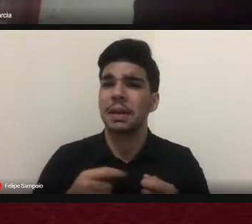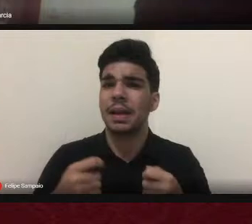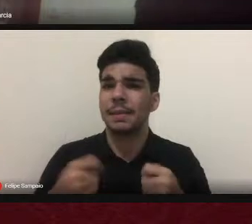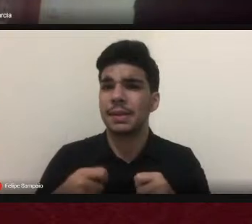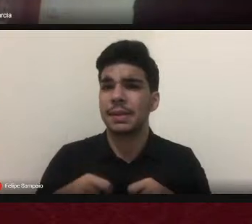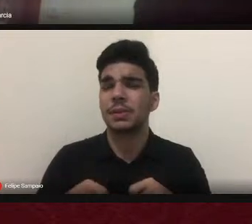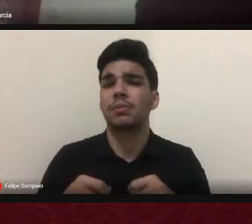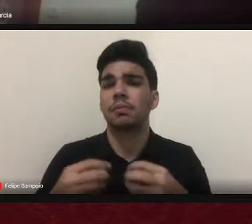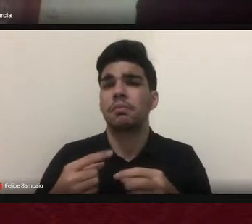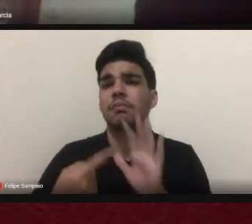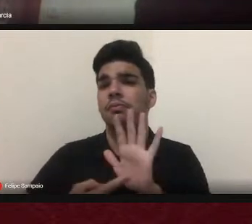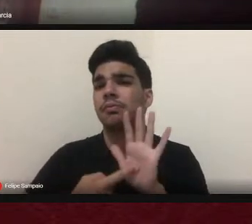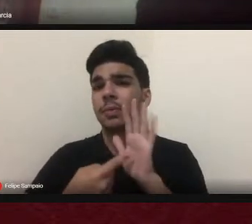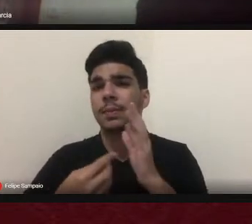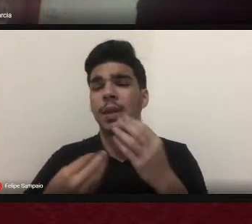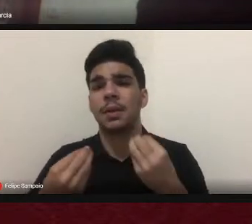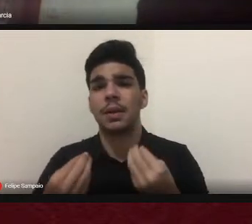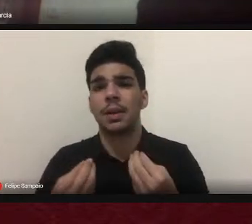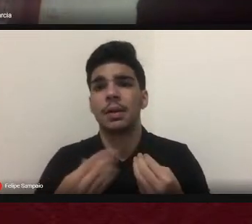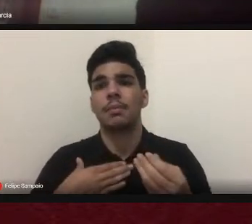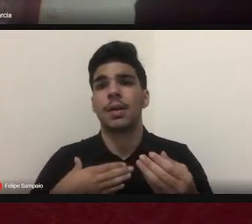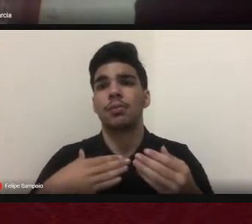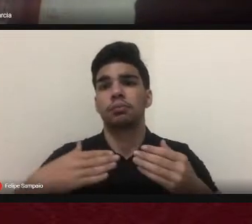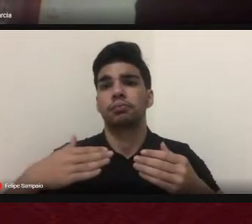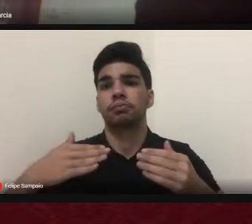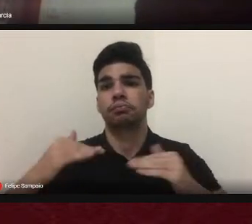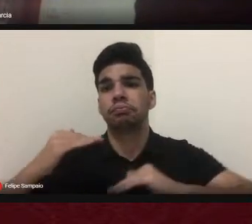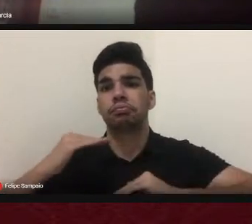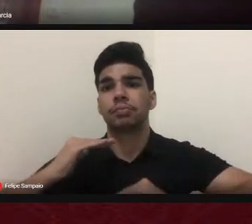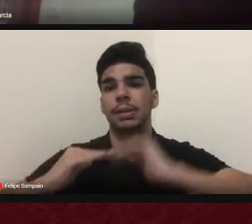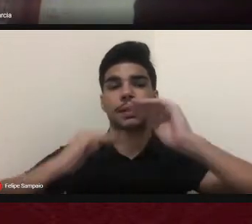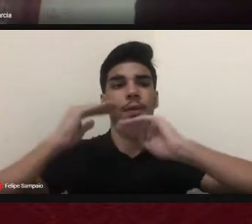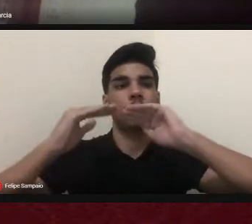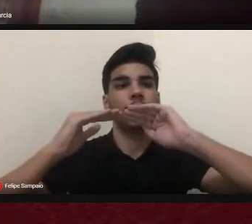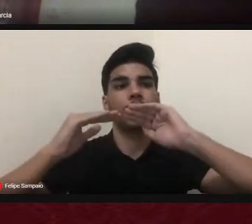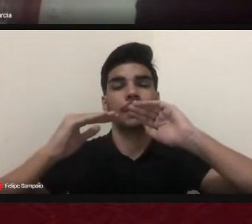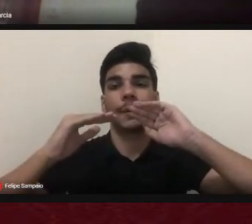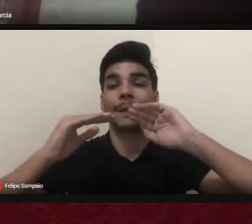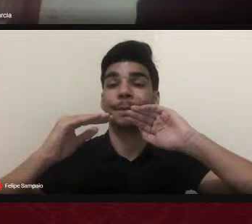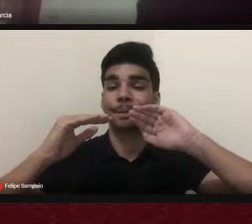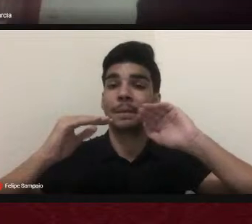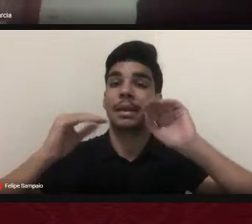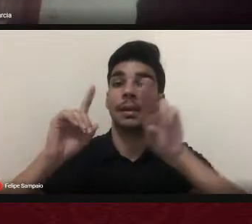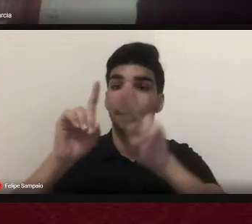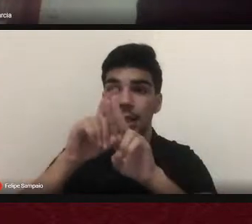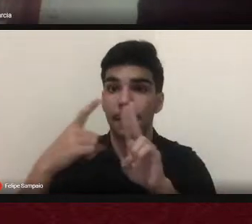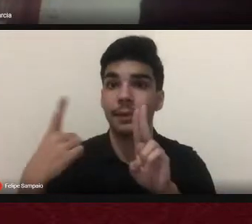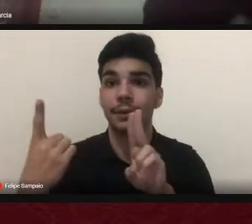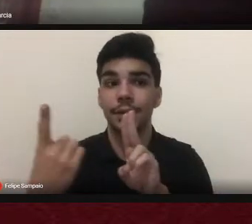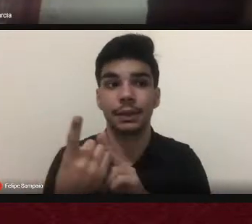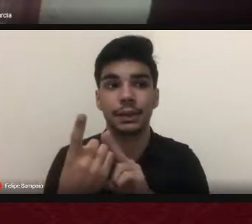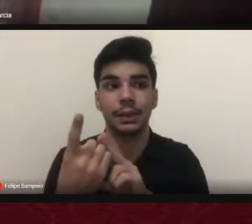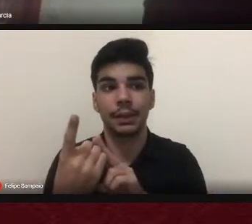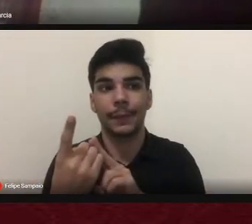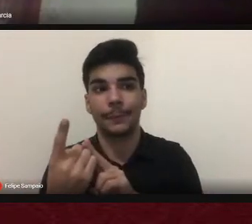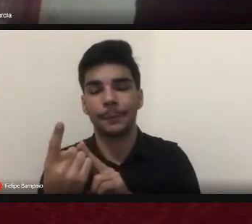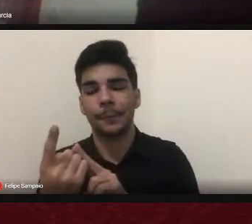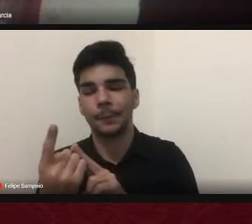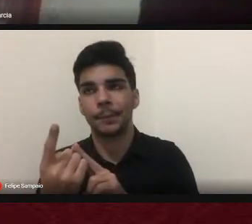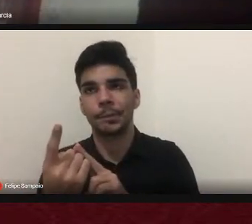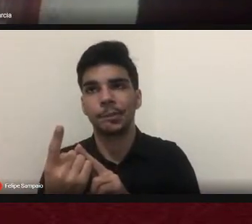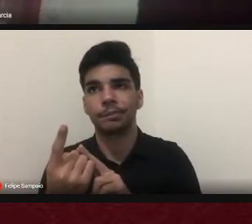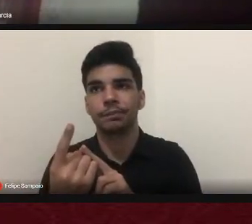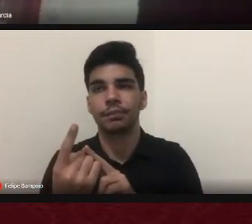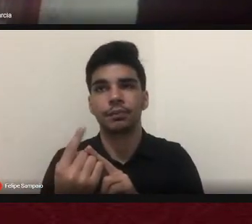historiador à UFGD e publicar esse livro pela UFGD para mim é uma honra muito grande é uma forma de